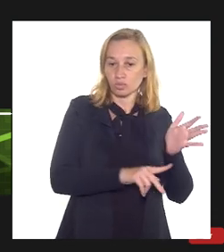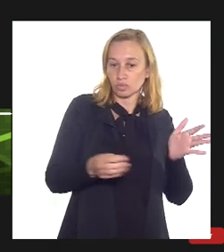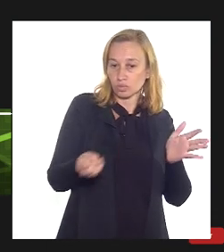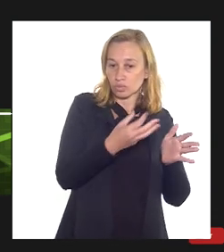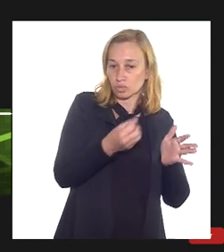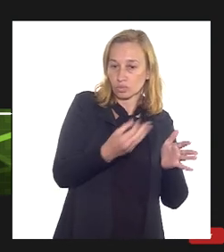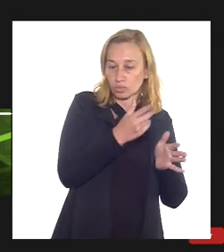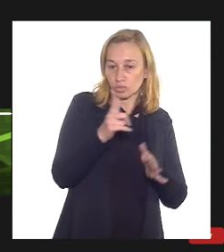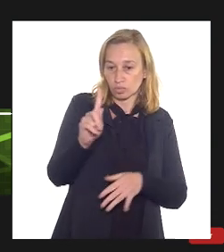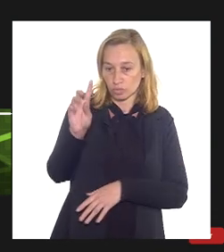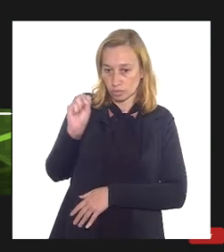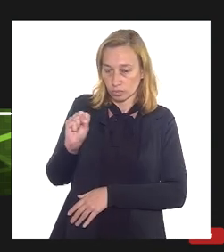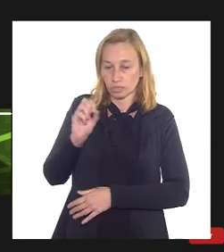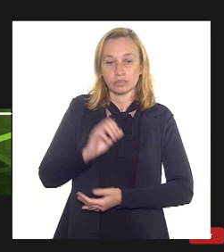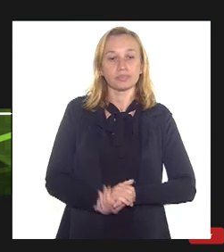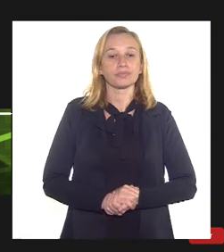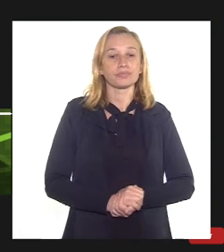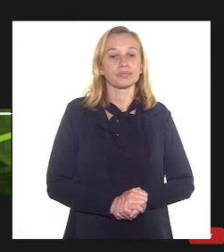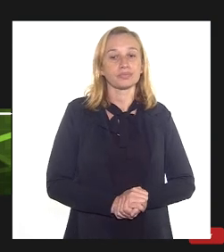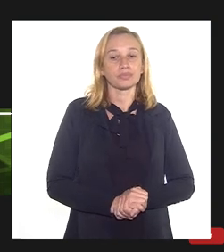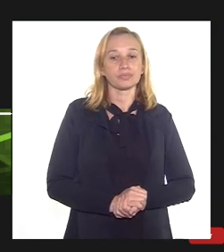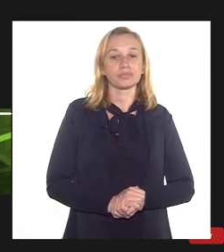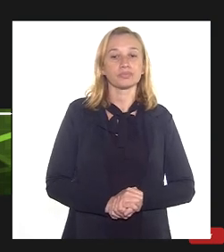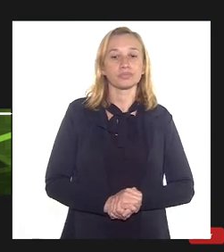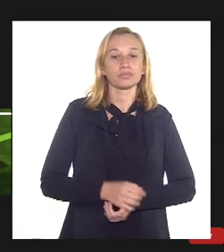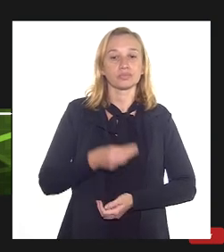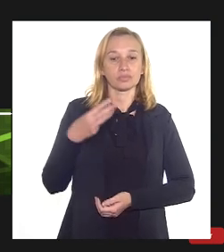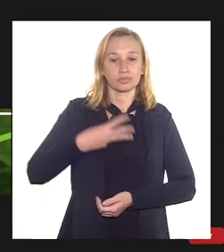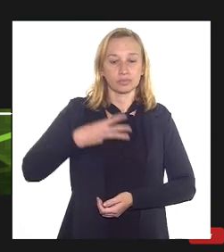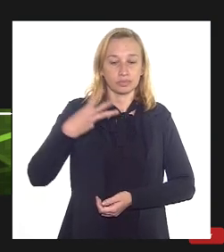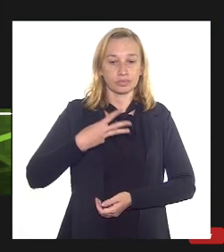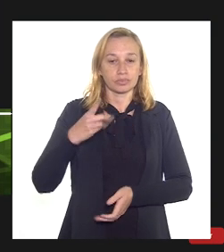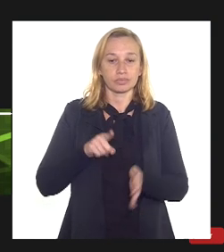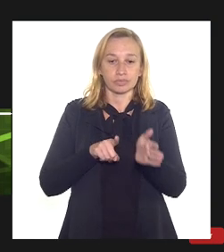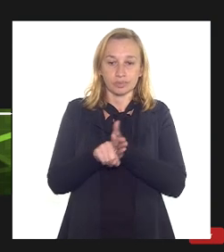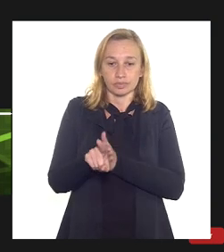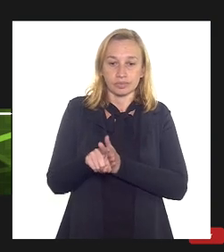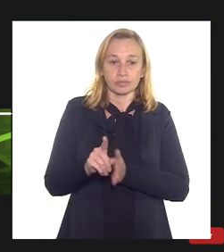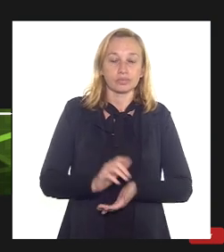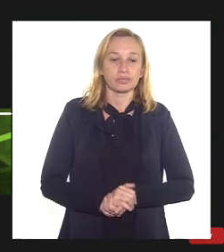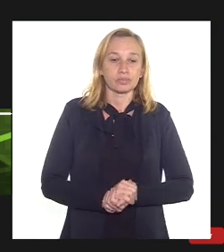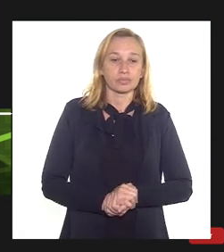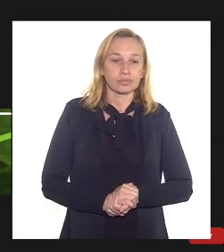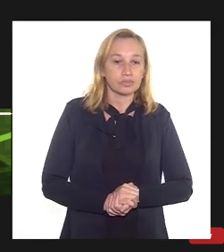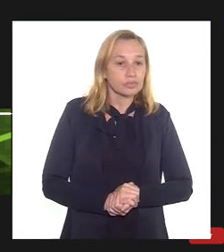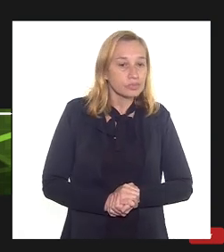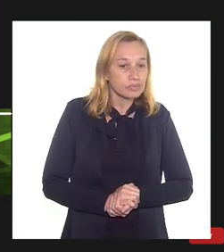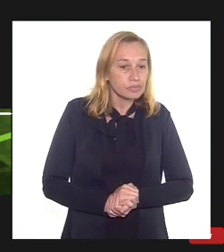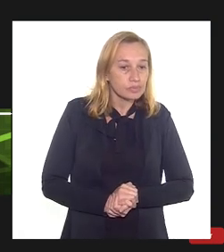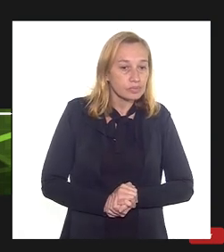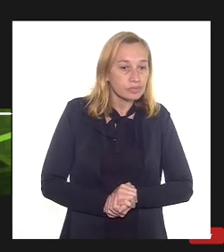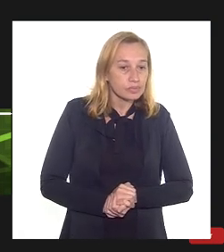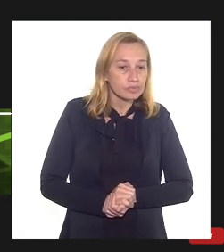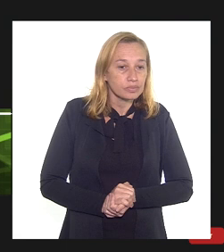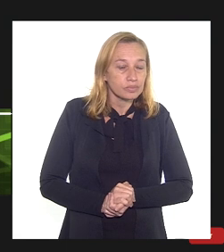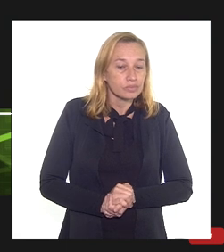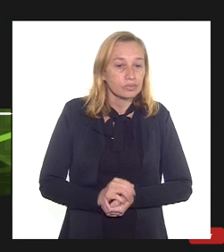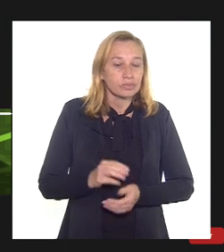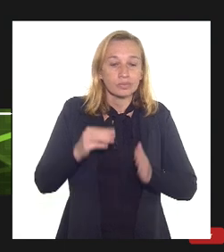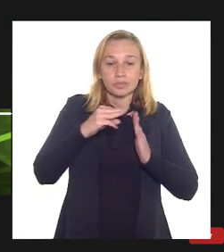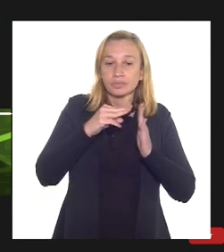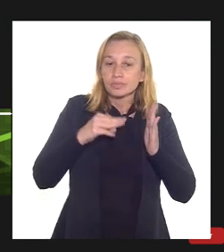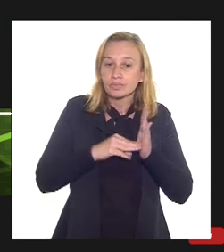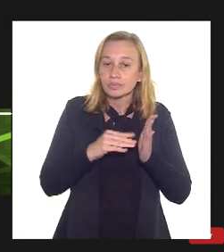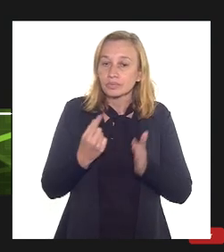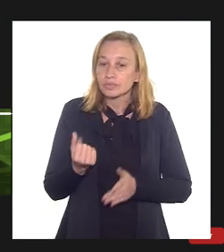gasodutos. E passaria então para o terceiro ponto que foi perguntado que é sobre a nossa forma de metodologia